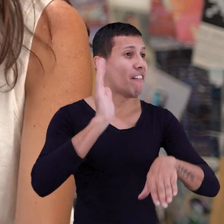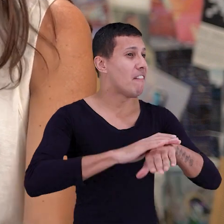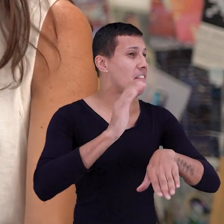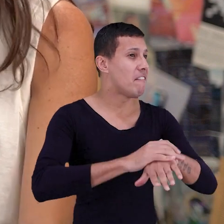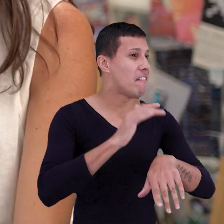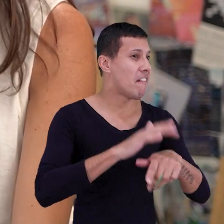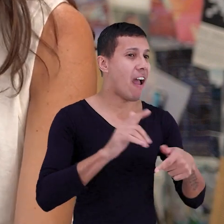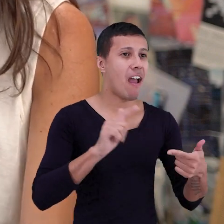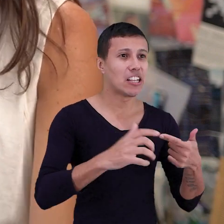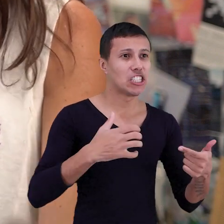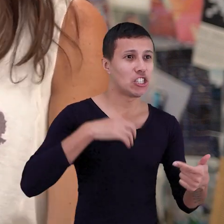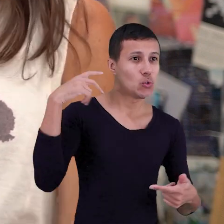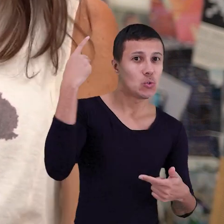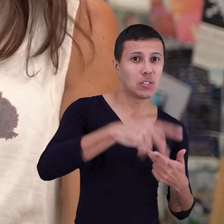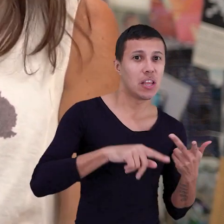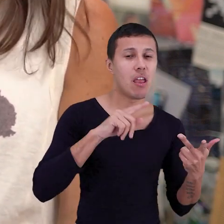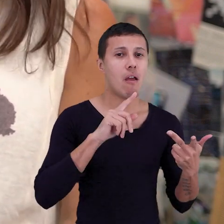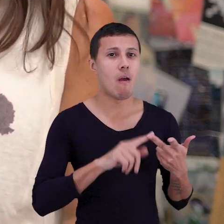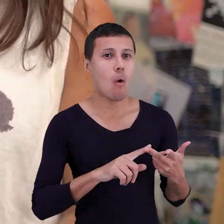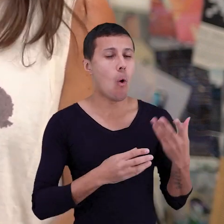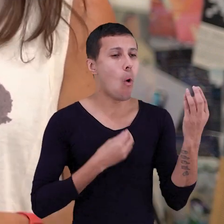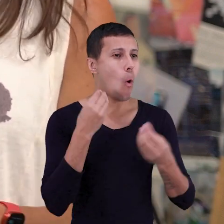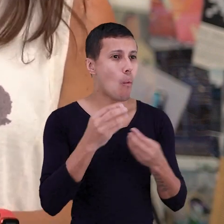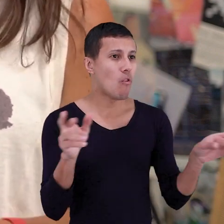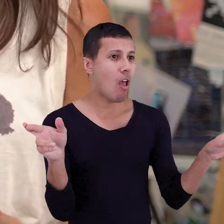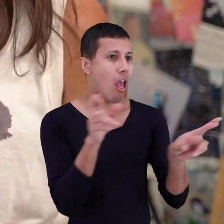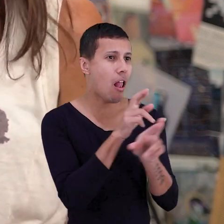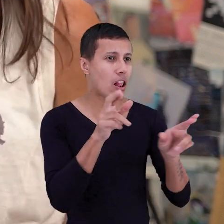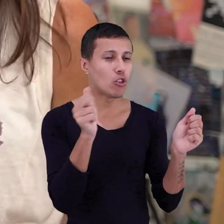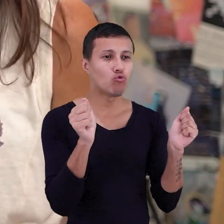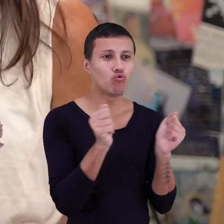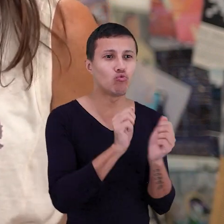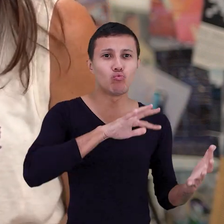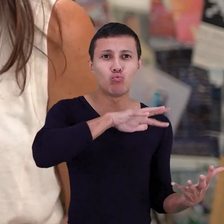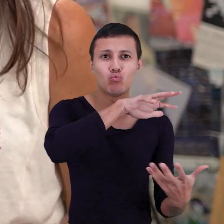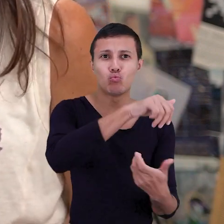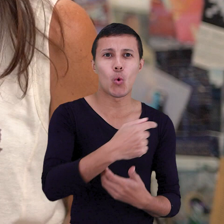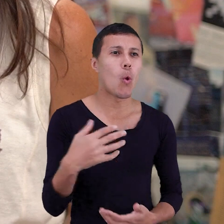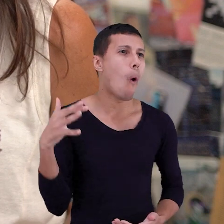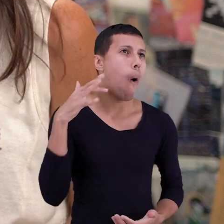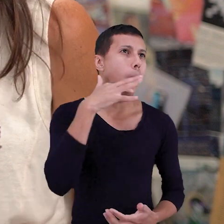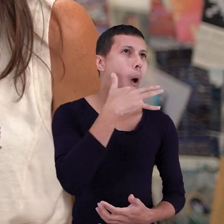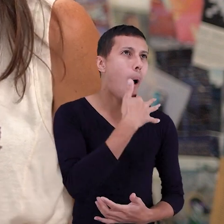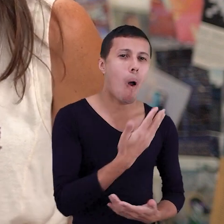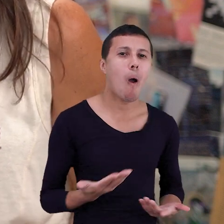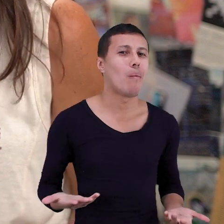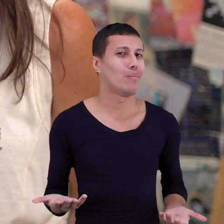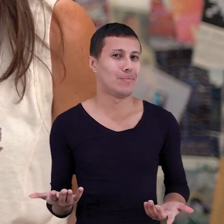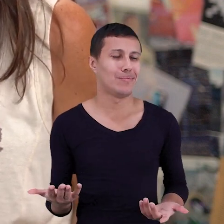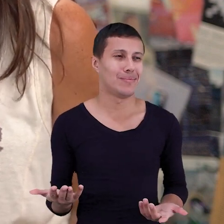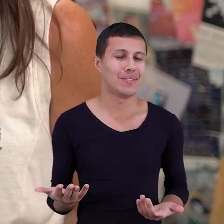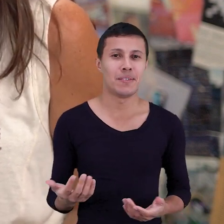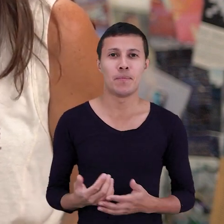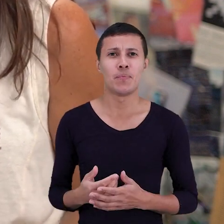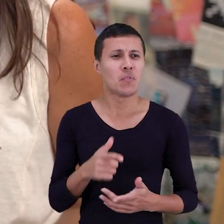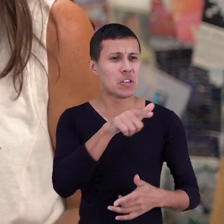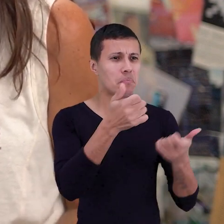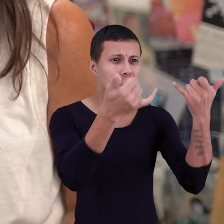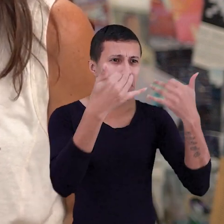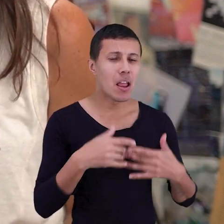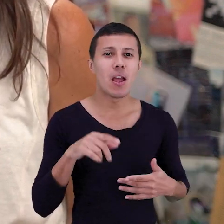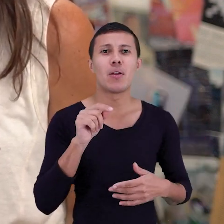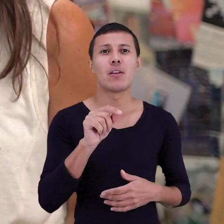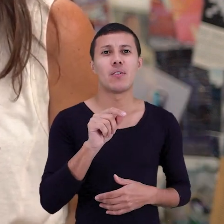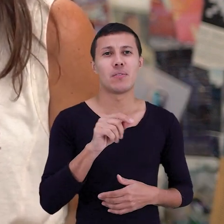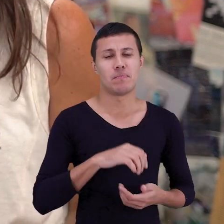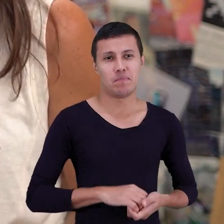da sua personalidade, da maneira como você se relaciona com o mundo. Eu não tenho a menor dúvida disso. Agora, me fala uma coisa. Você falou que